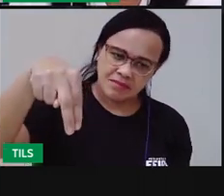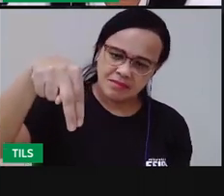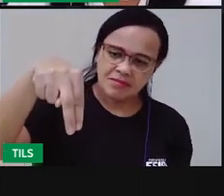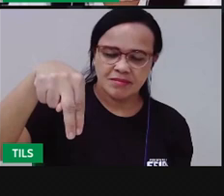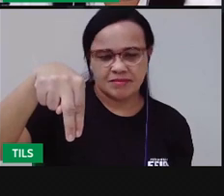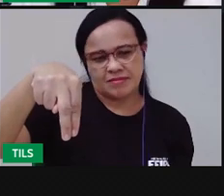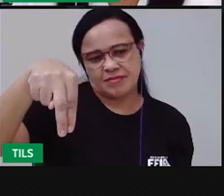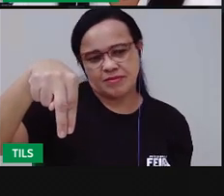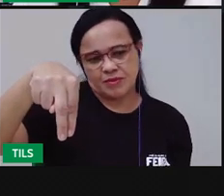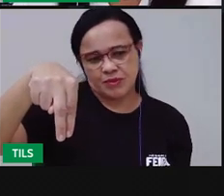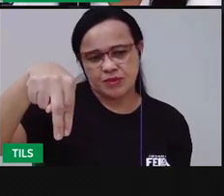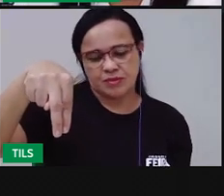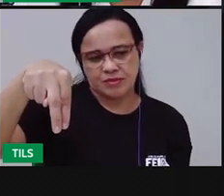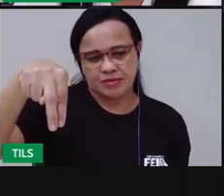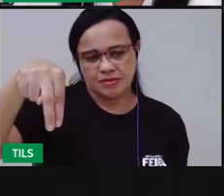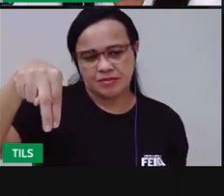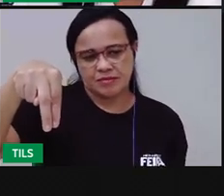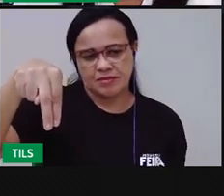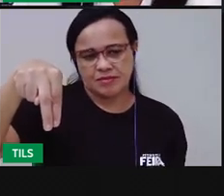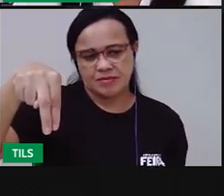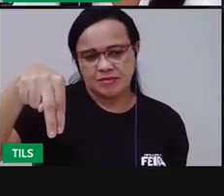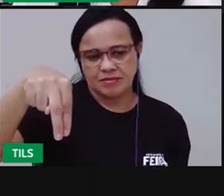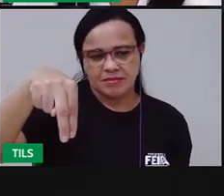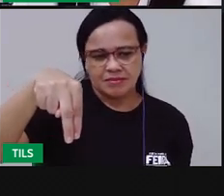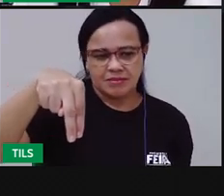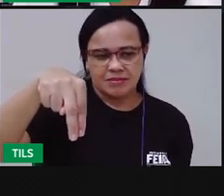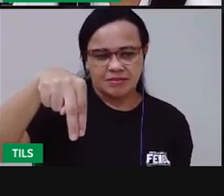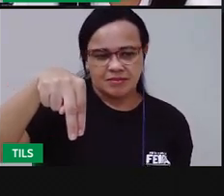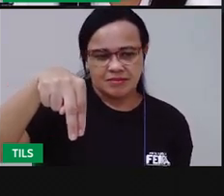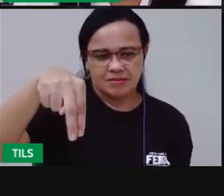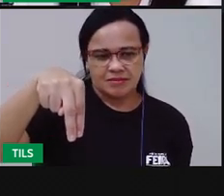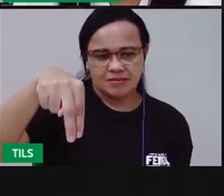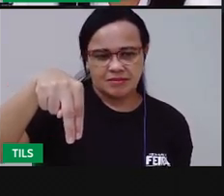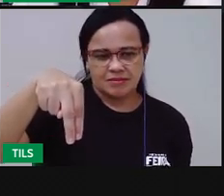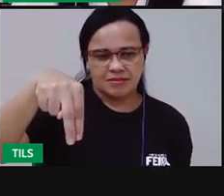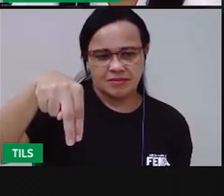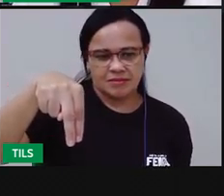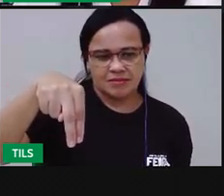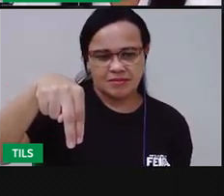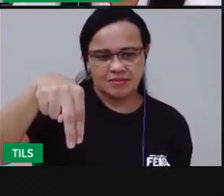Temos aí a letra N. Agora, a letra D.